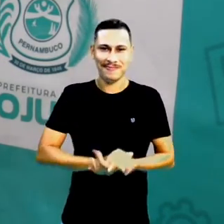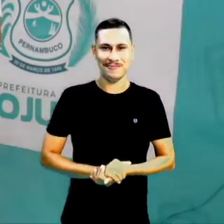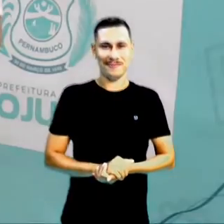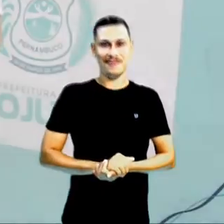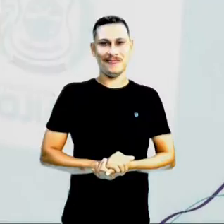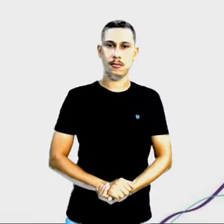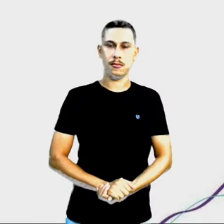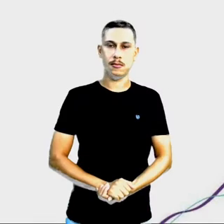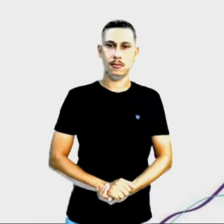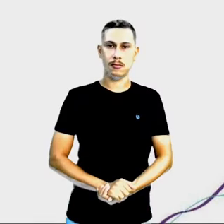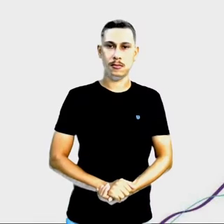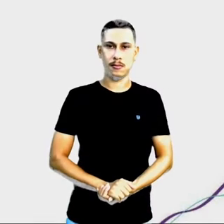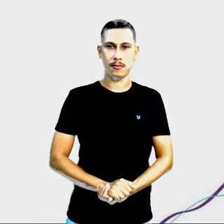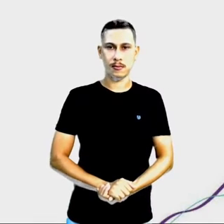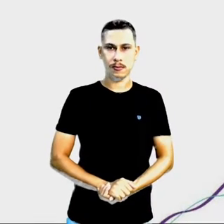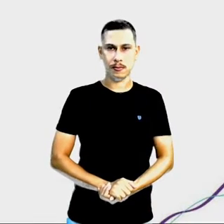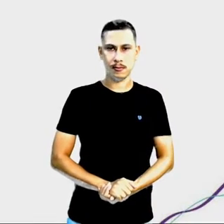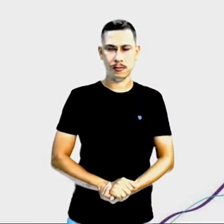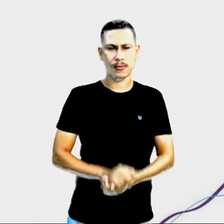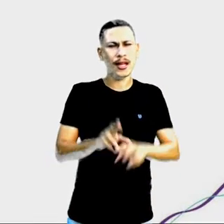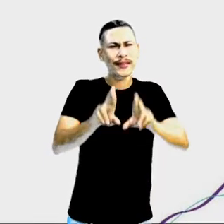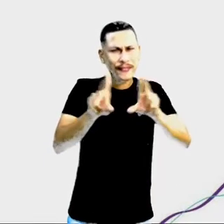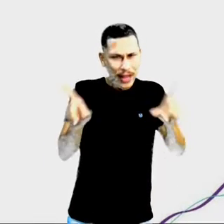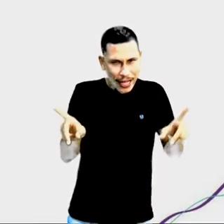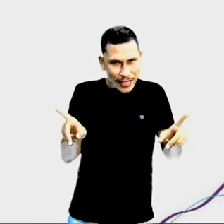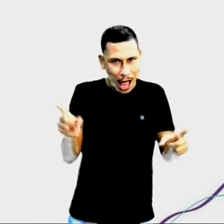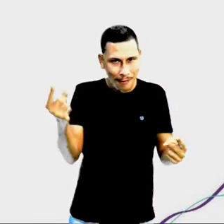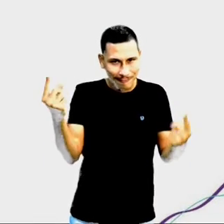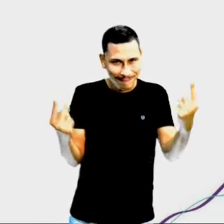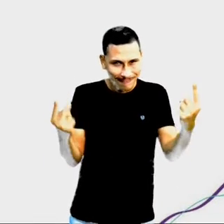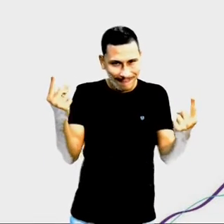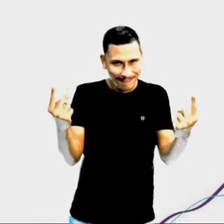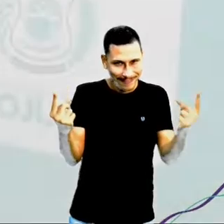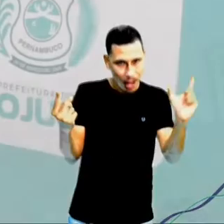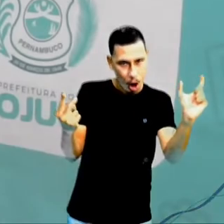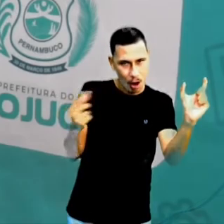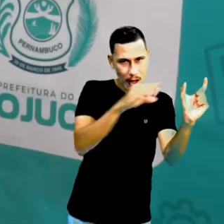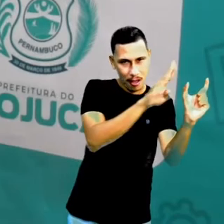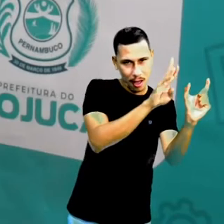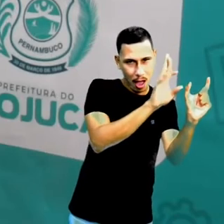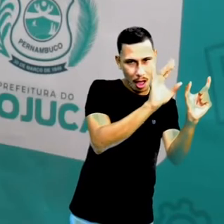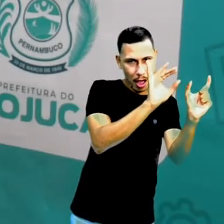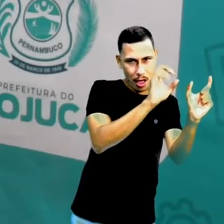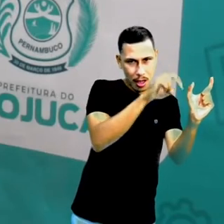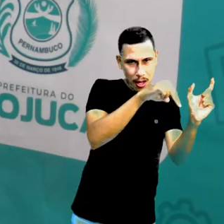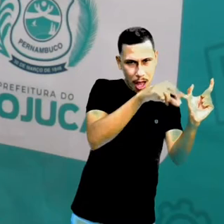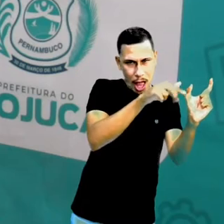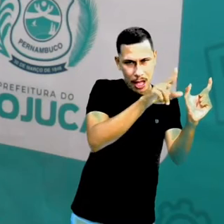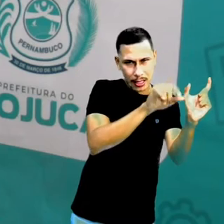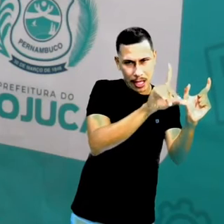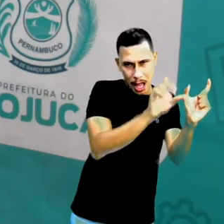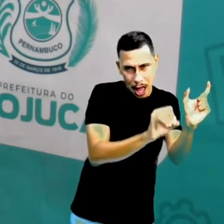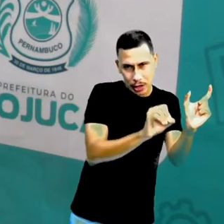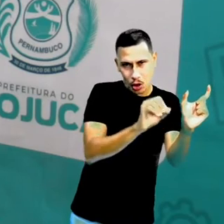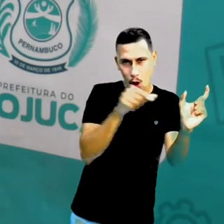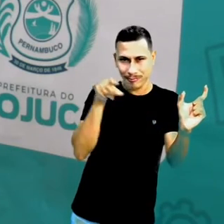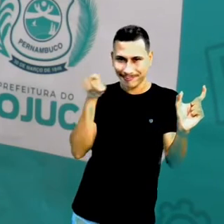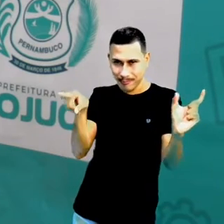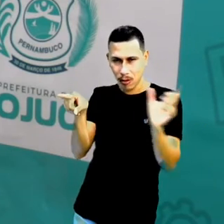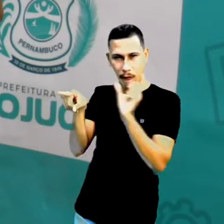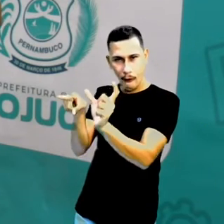Você sabe qual a diferença entre Brinquedos e Brincadeiras? Pense um pouco aí, crianças!